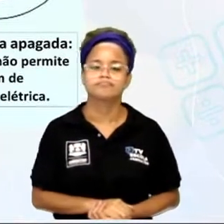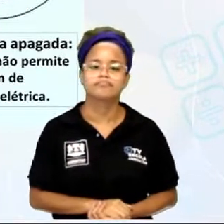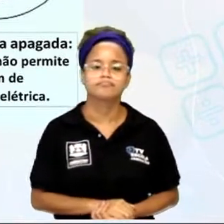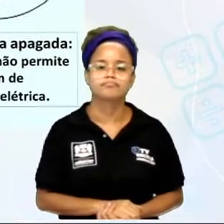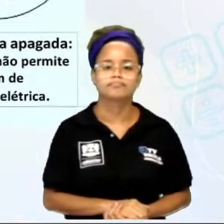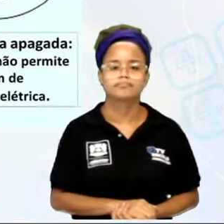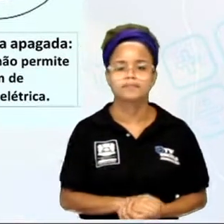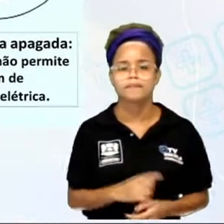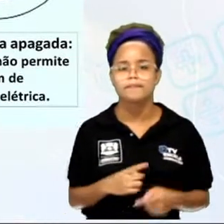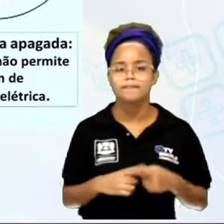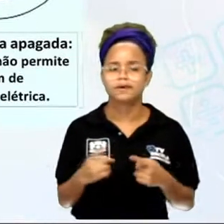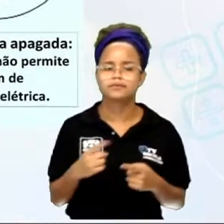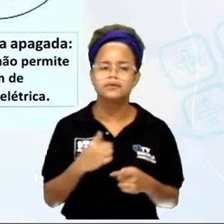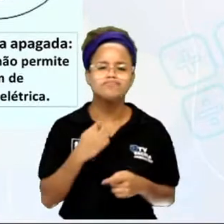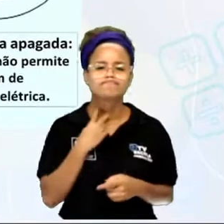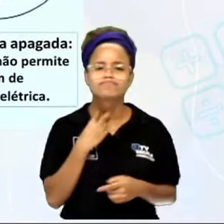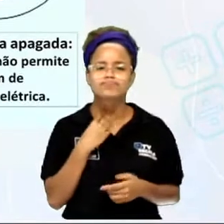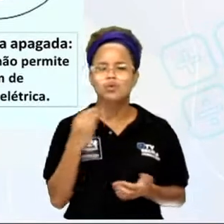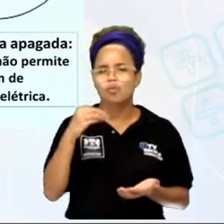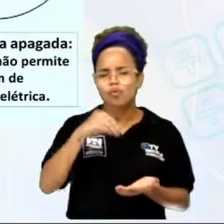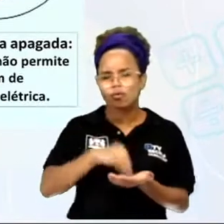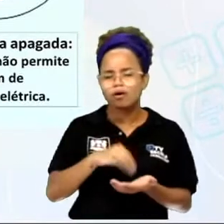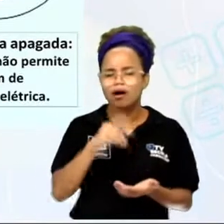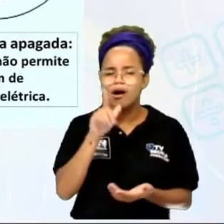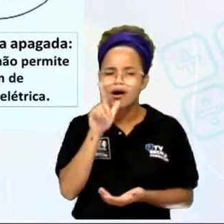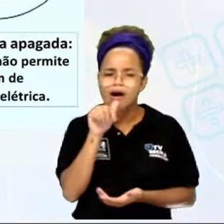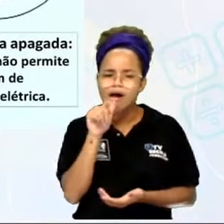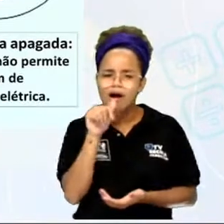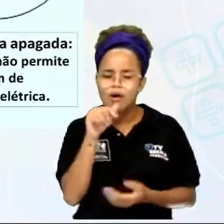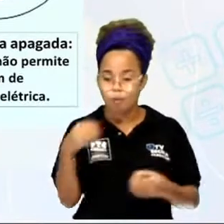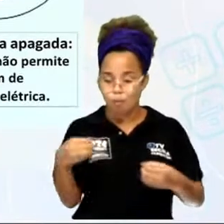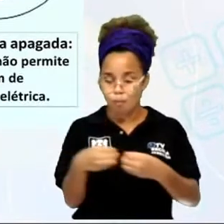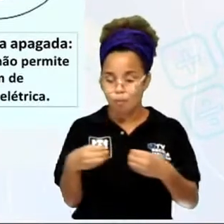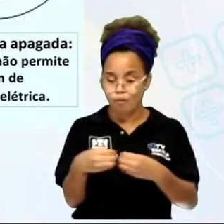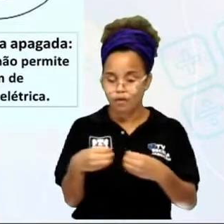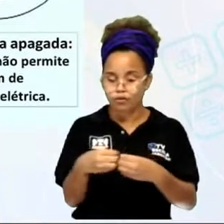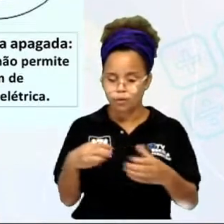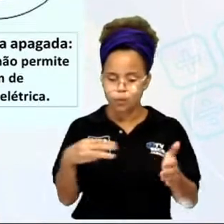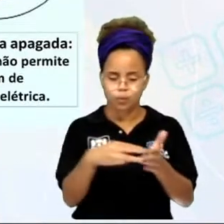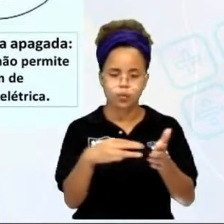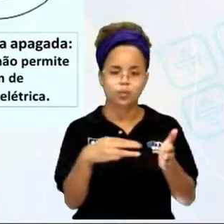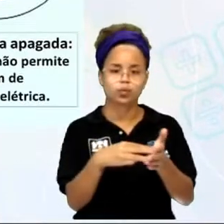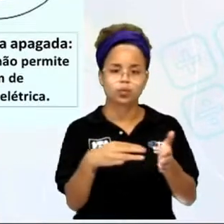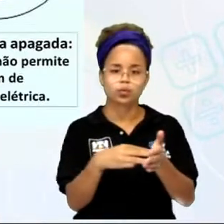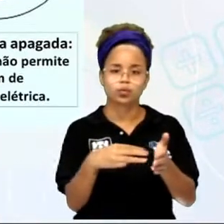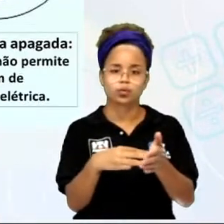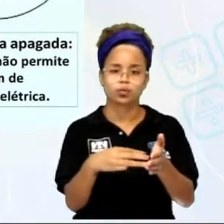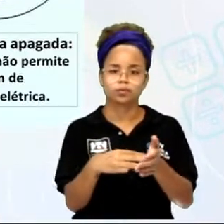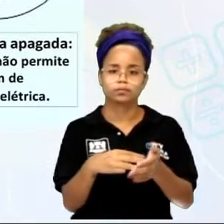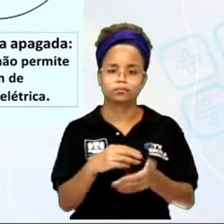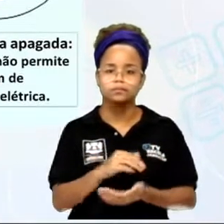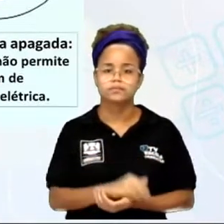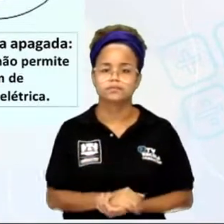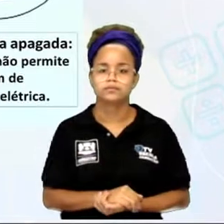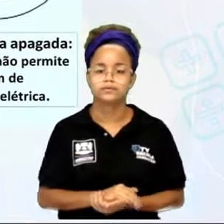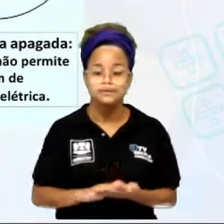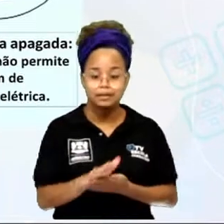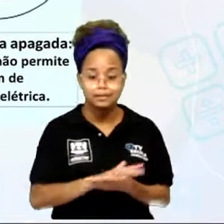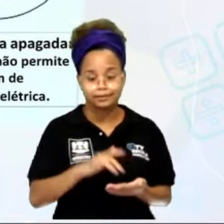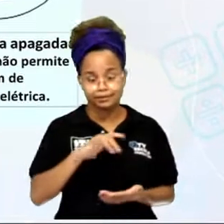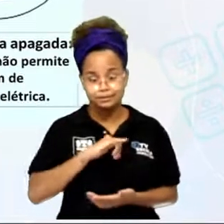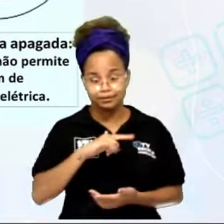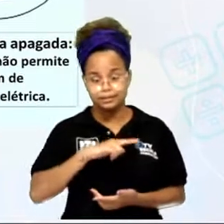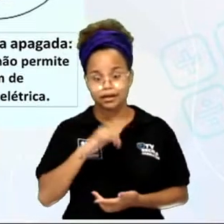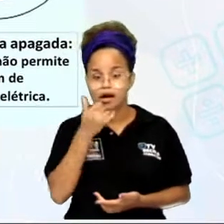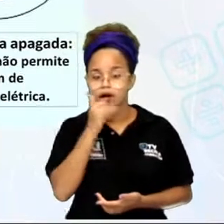tá, né? Ah, não, não pode botar nada de água próximo de tomada elétrica, de nada com eletricidade,